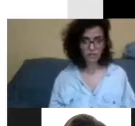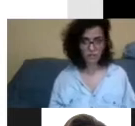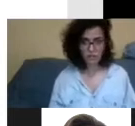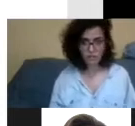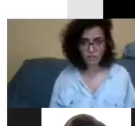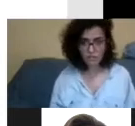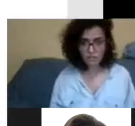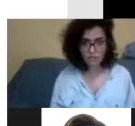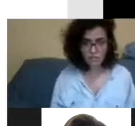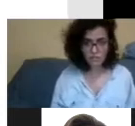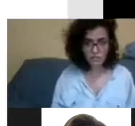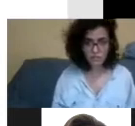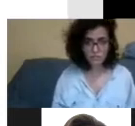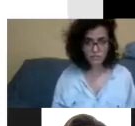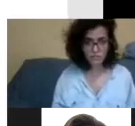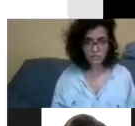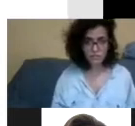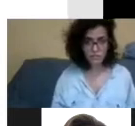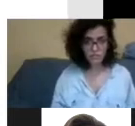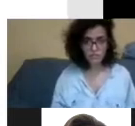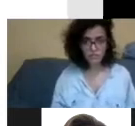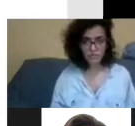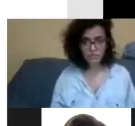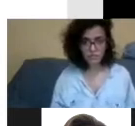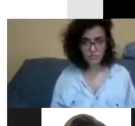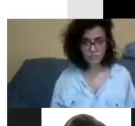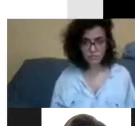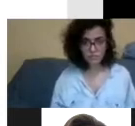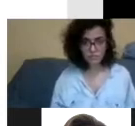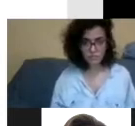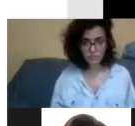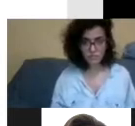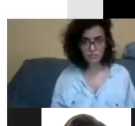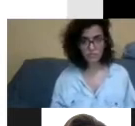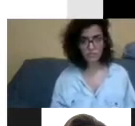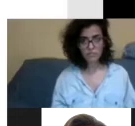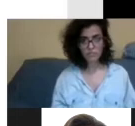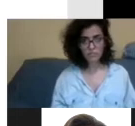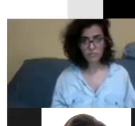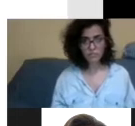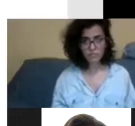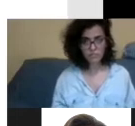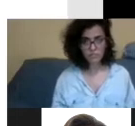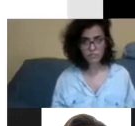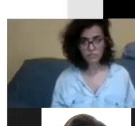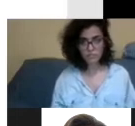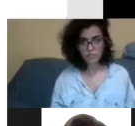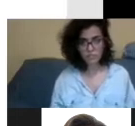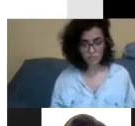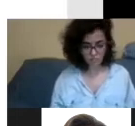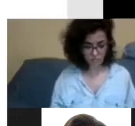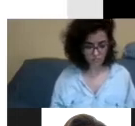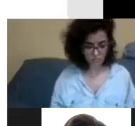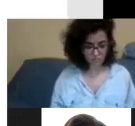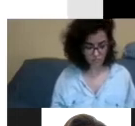à questão do plain language, essa moça, Heloisa Fischer, é uma jornalista, ela está fazendo um